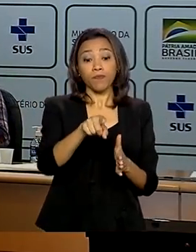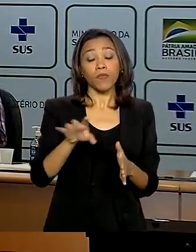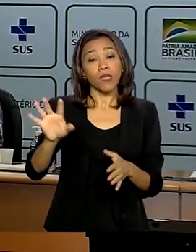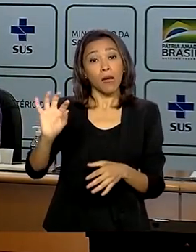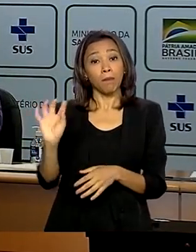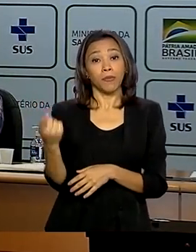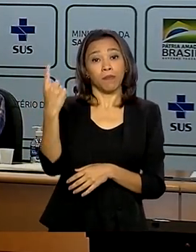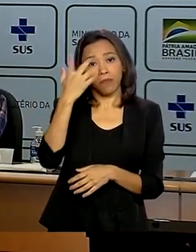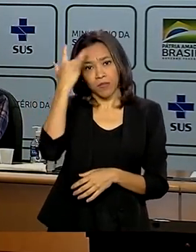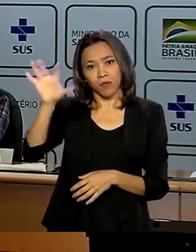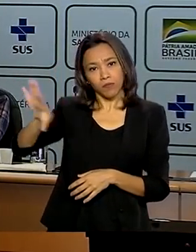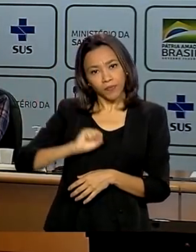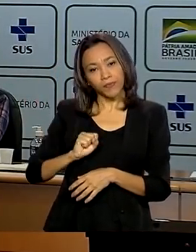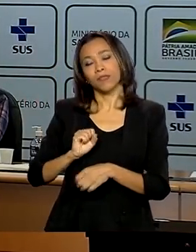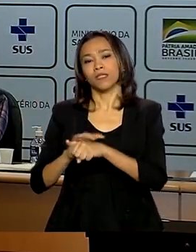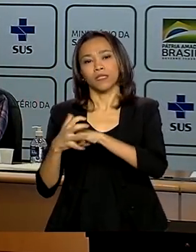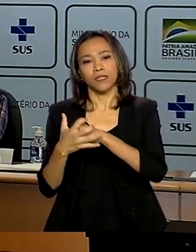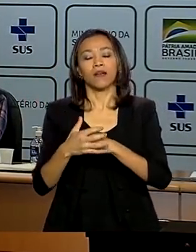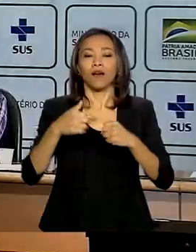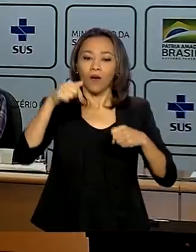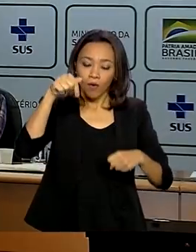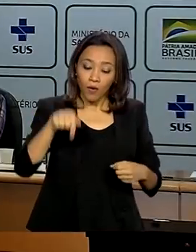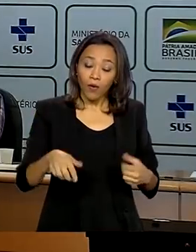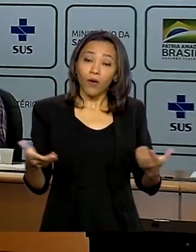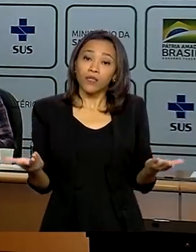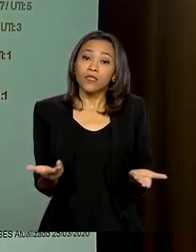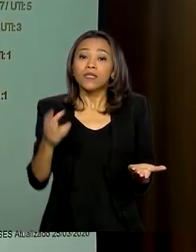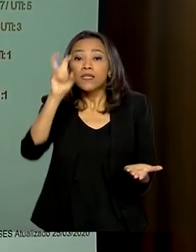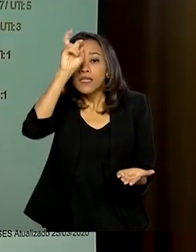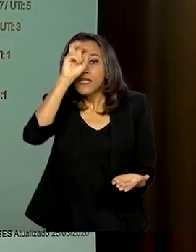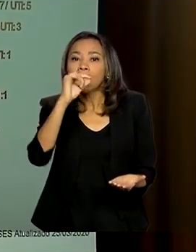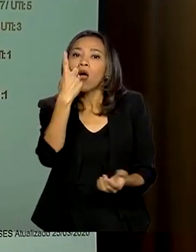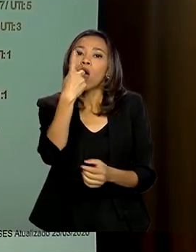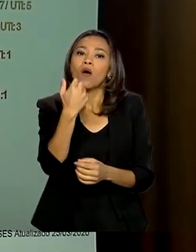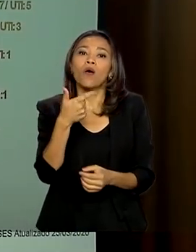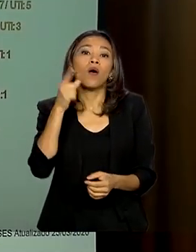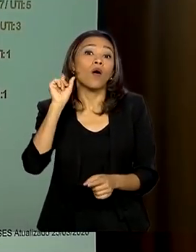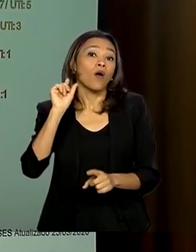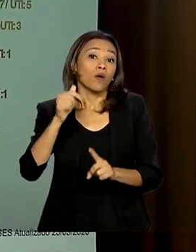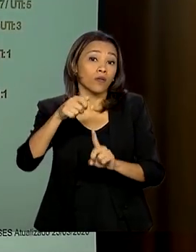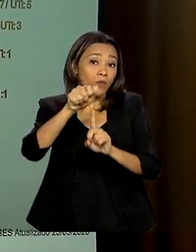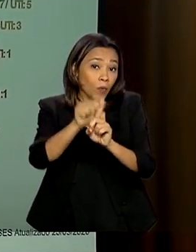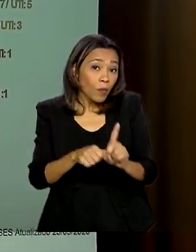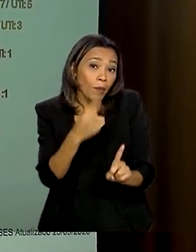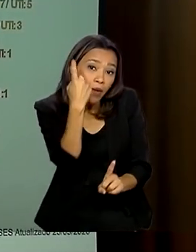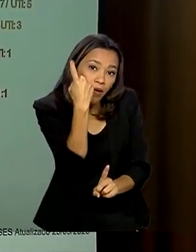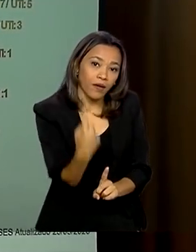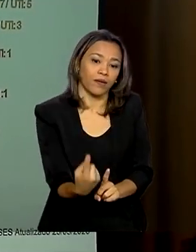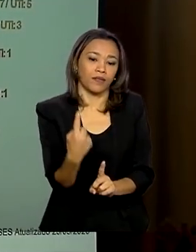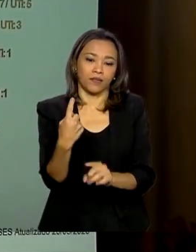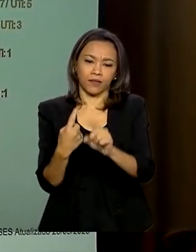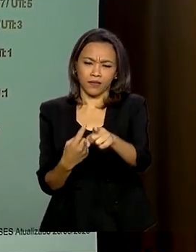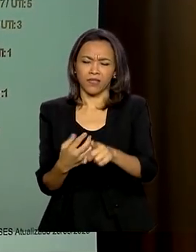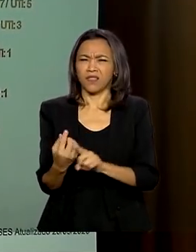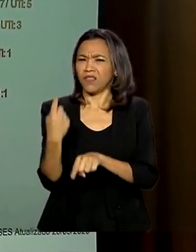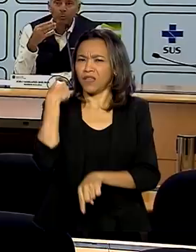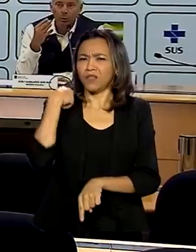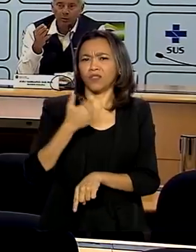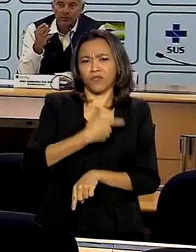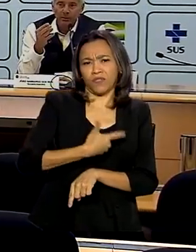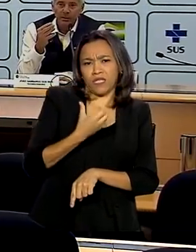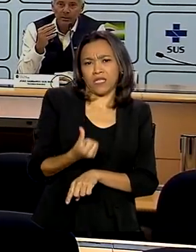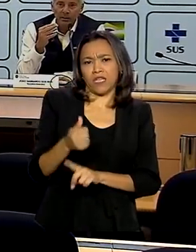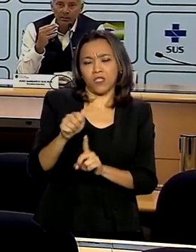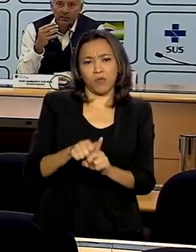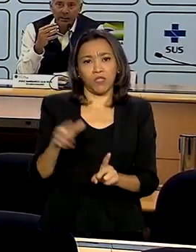-19 no Brasil completou um mês nesta quinta-feira. Desde o primeiro registro, em 26 de fevereiro, de um